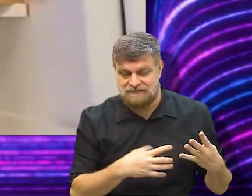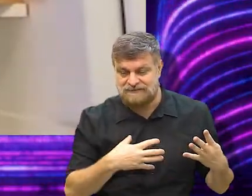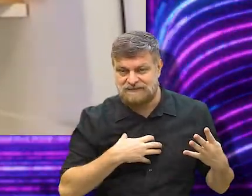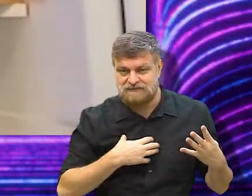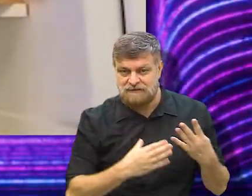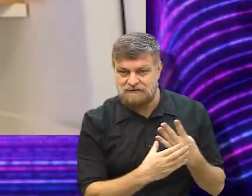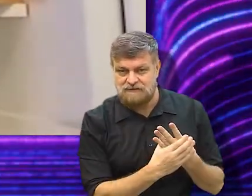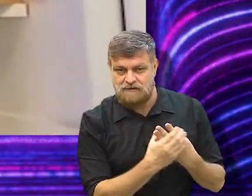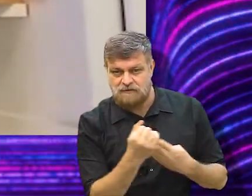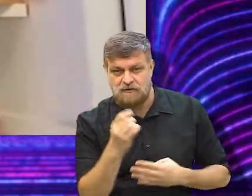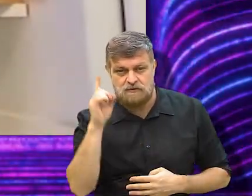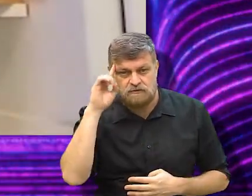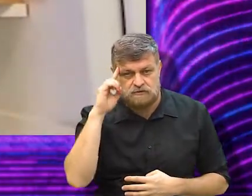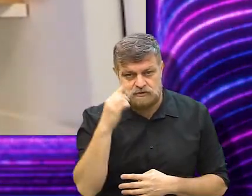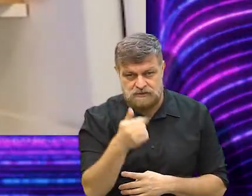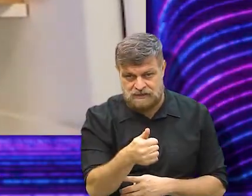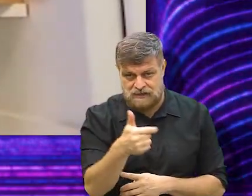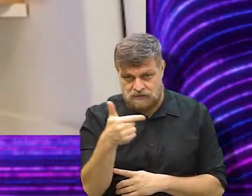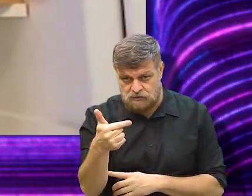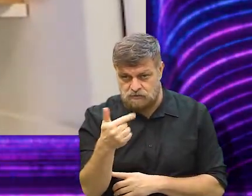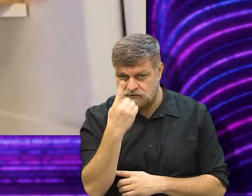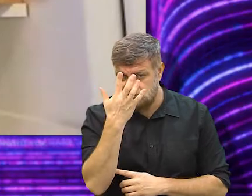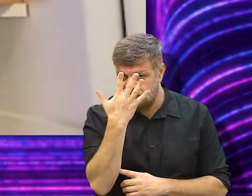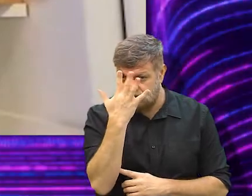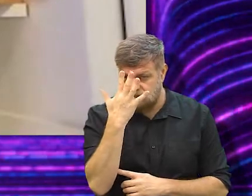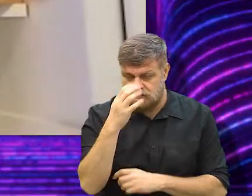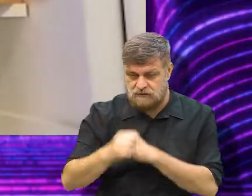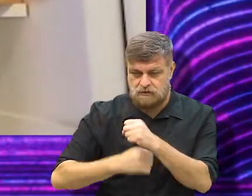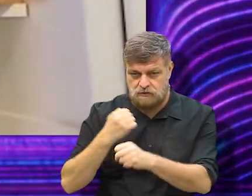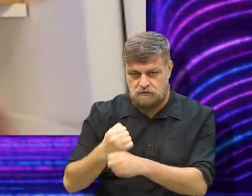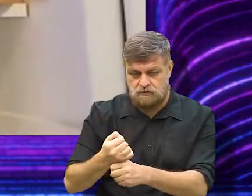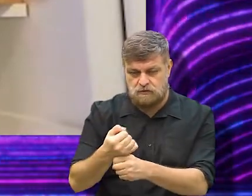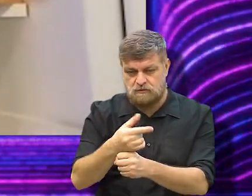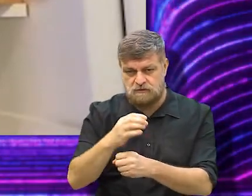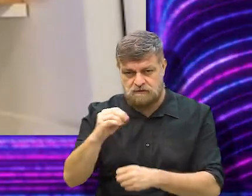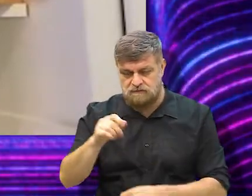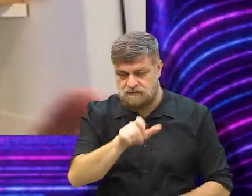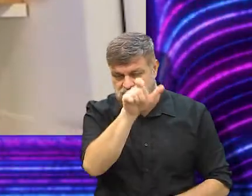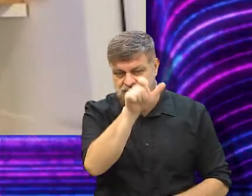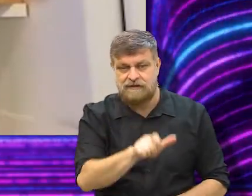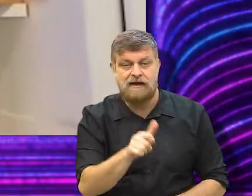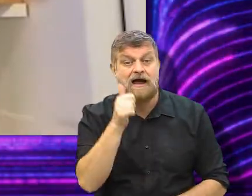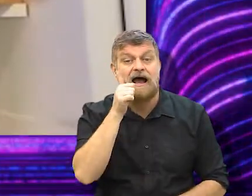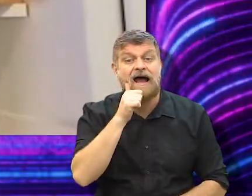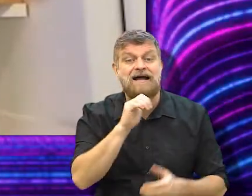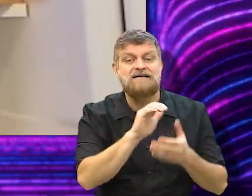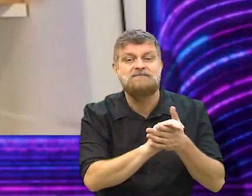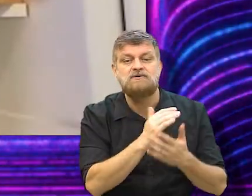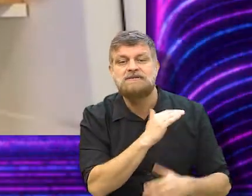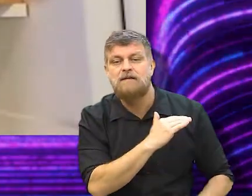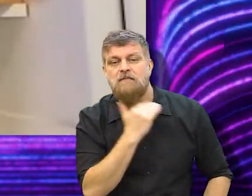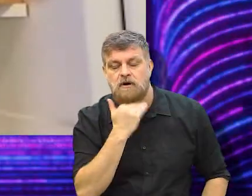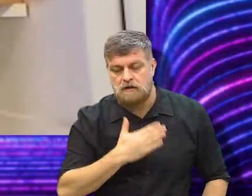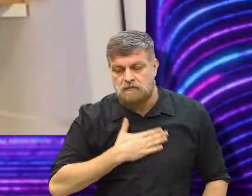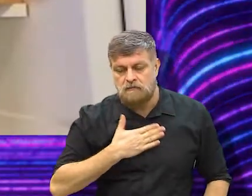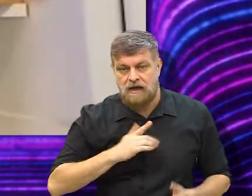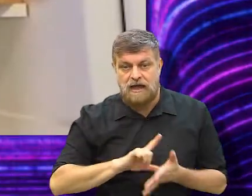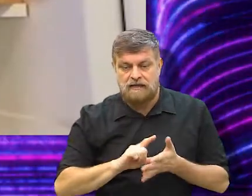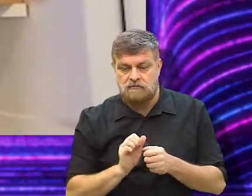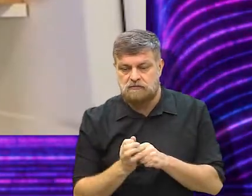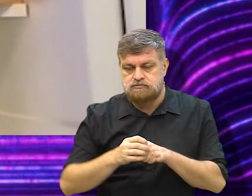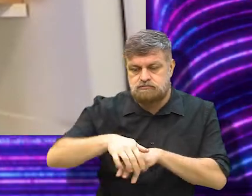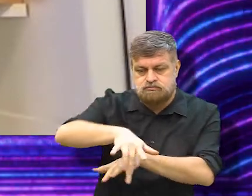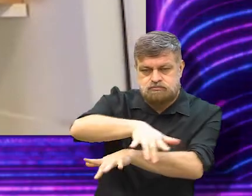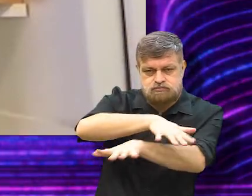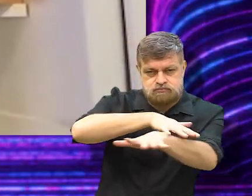então, no dia 12 de fevereiro de 2020, a esposa dele vem a falecer repentinamente e logo em seguida vem a